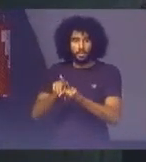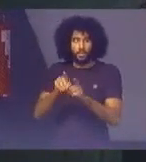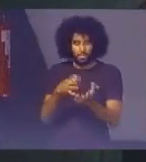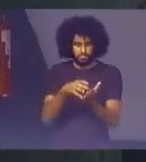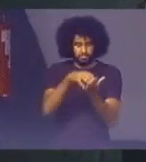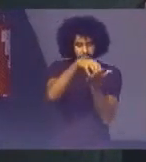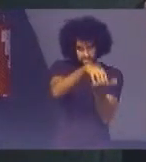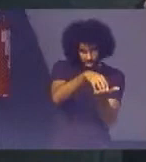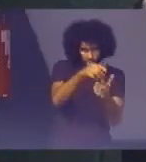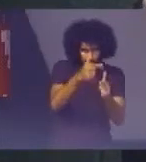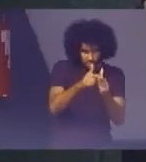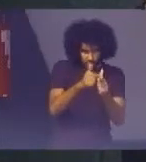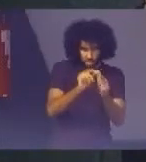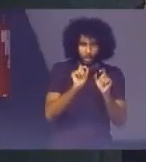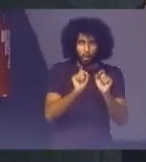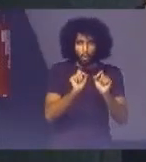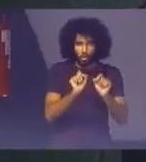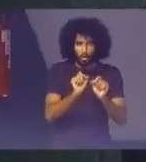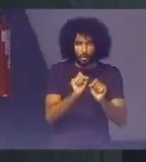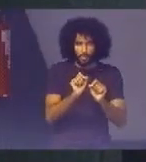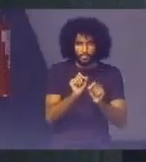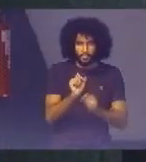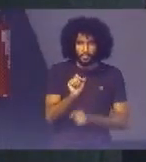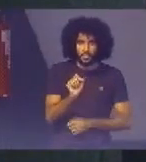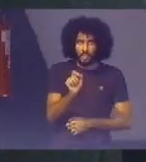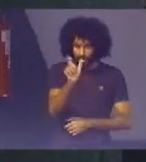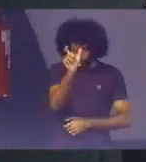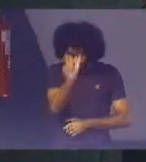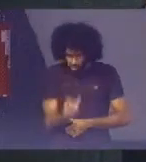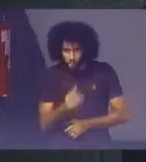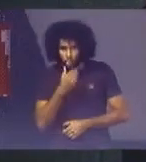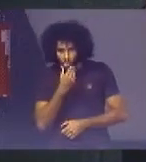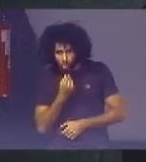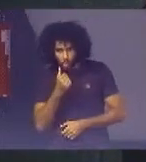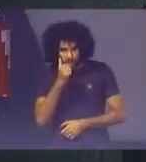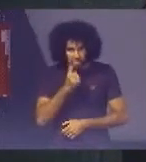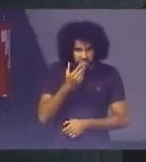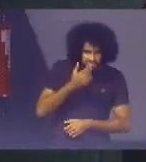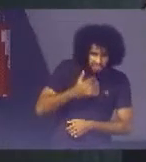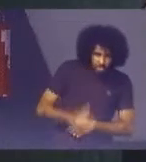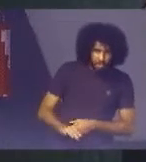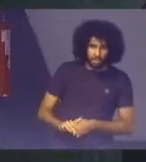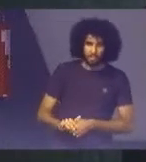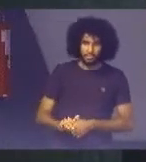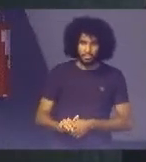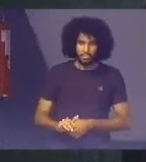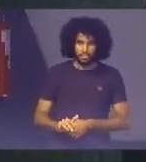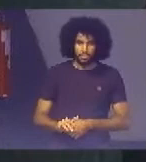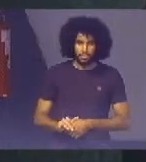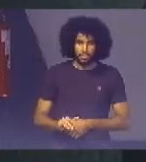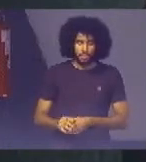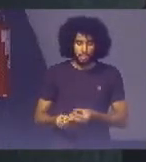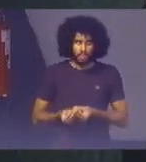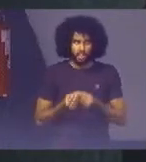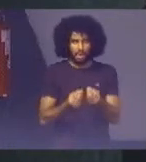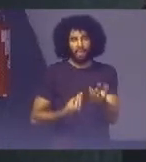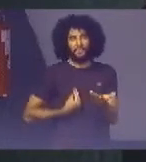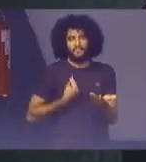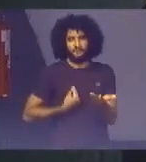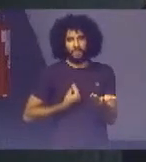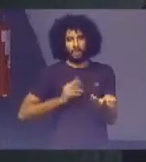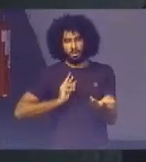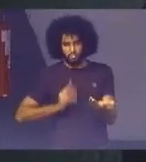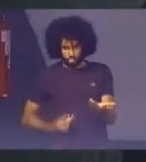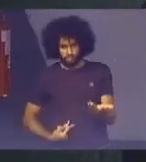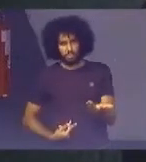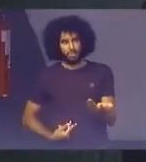A pessoa O homem A mulher A criança Dar vida Aos seres humanos